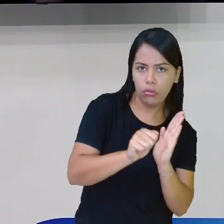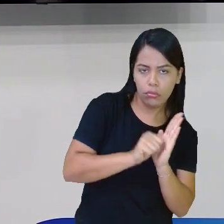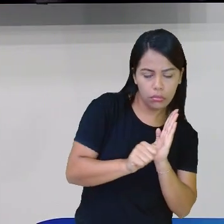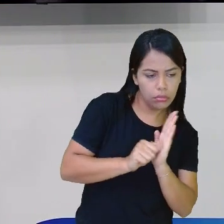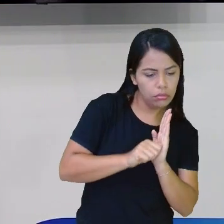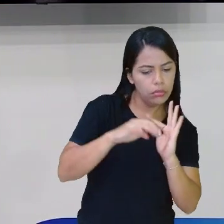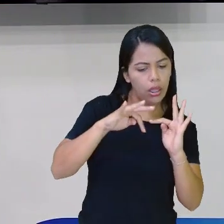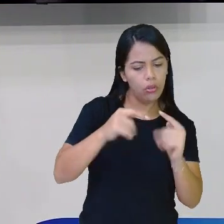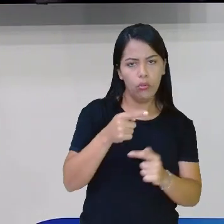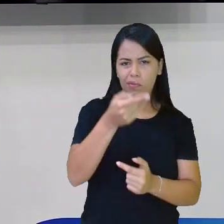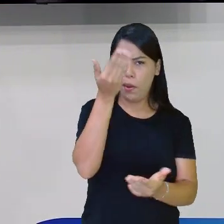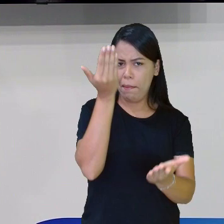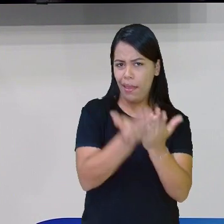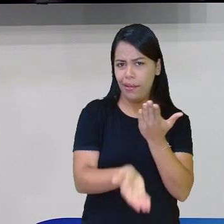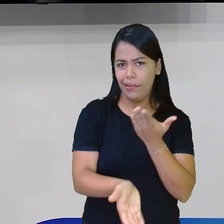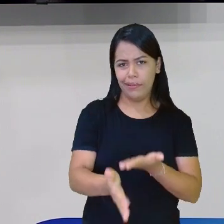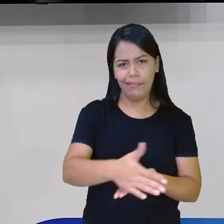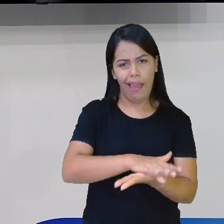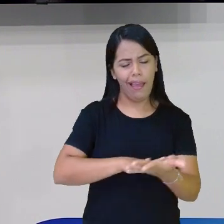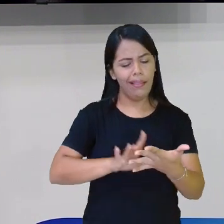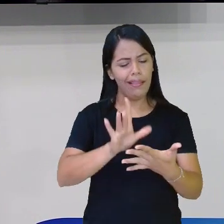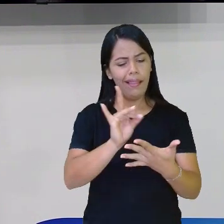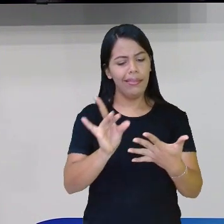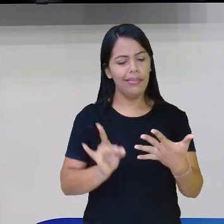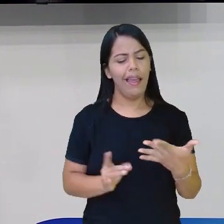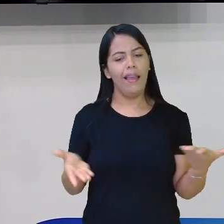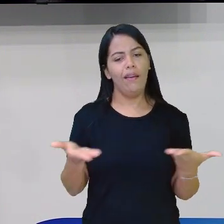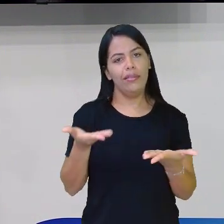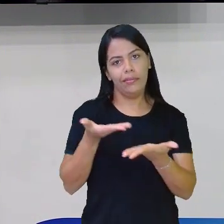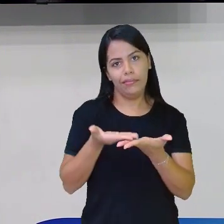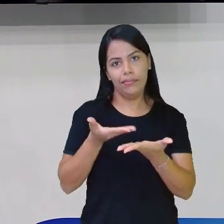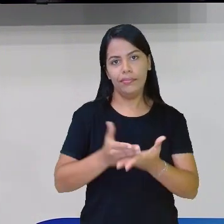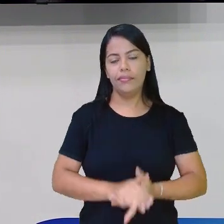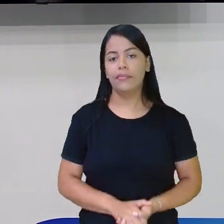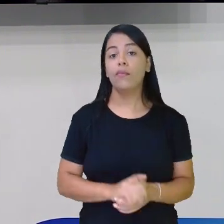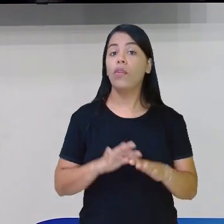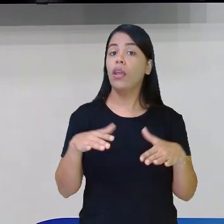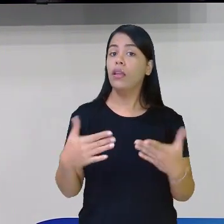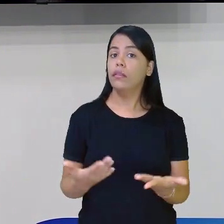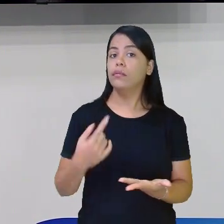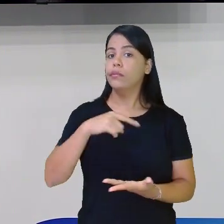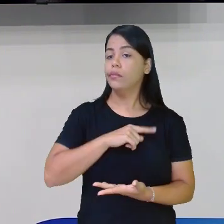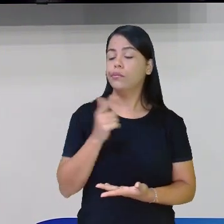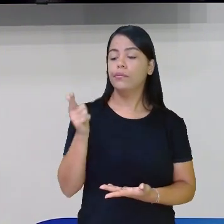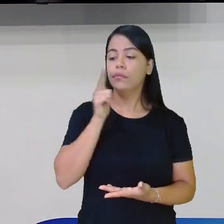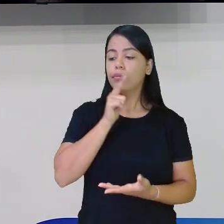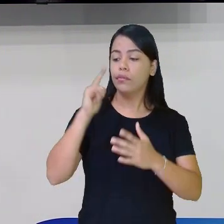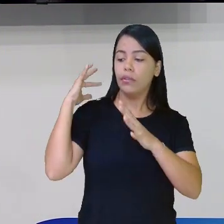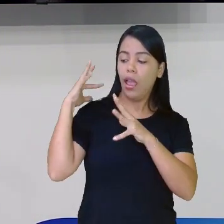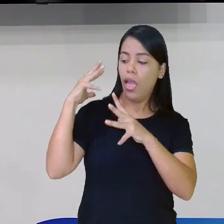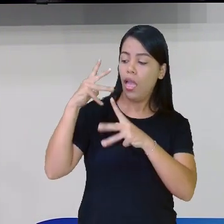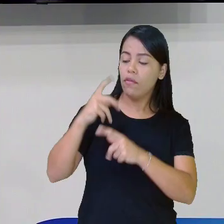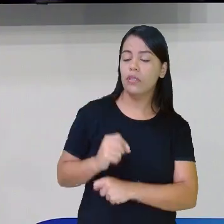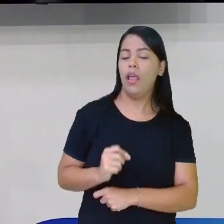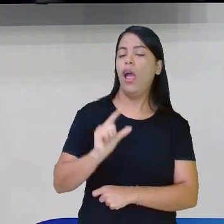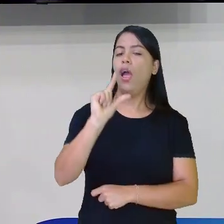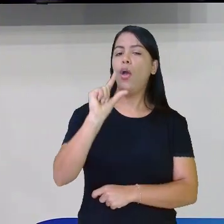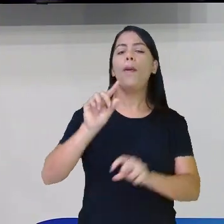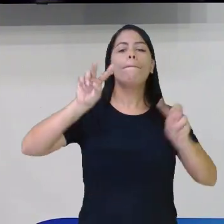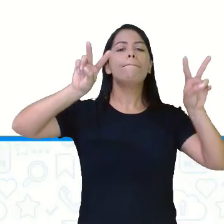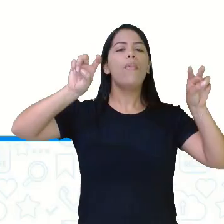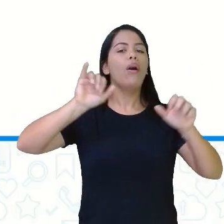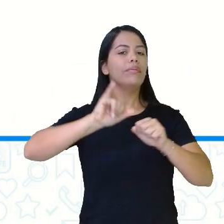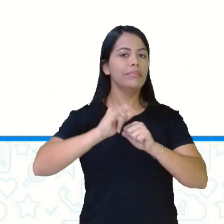perder nenhum detalhe desta aula, tá? Então, para a gente revisar um pouquinho sobre os